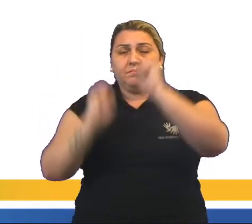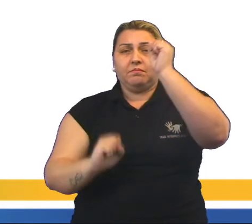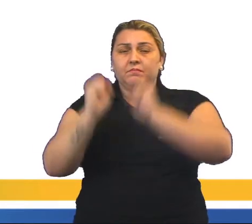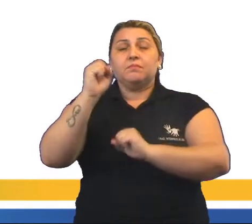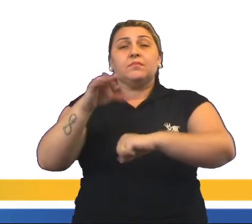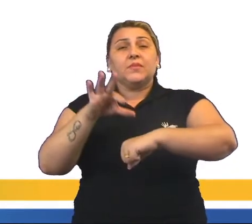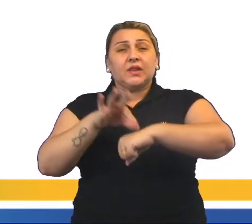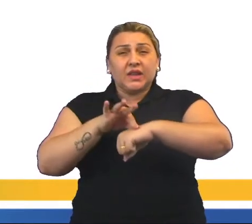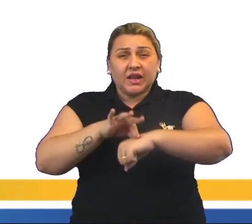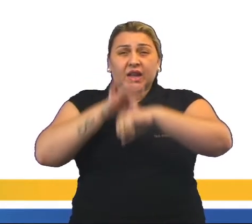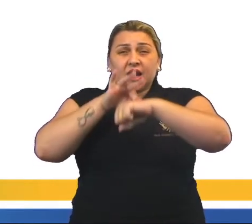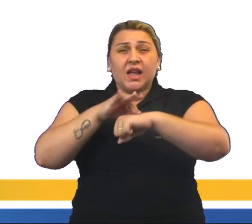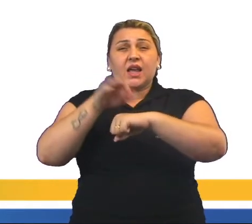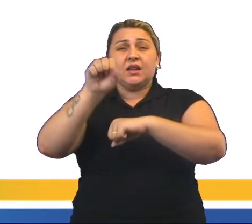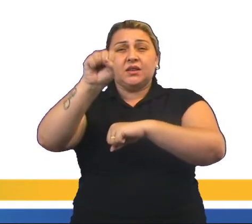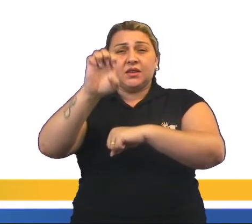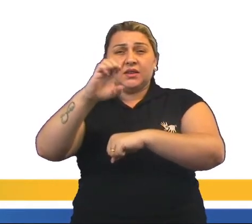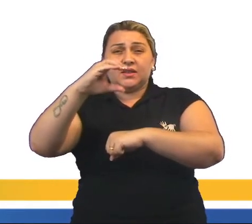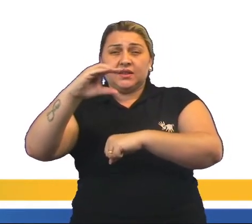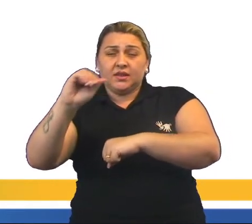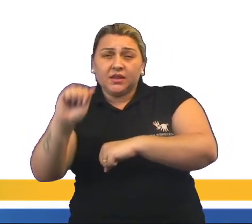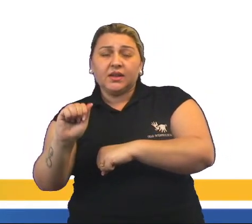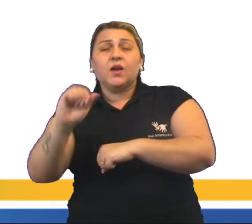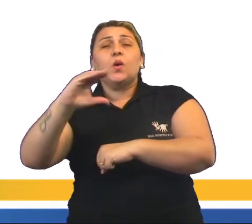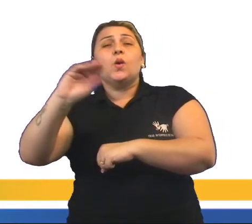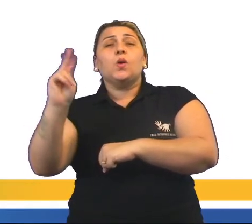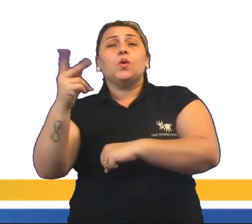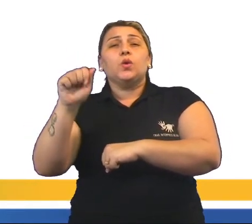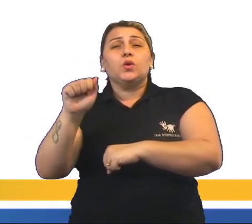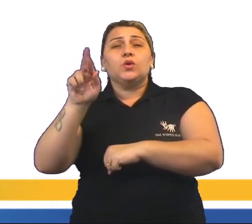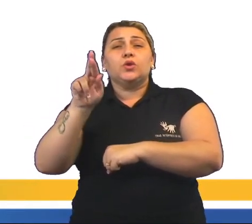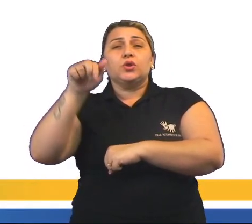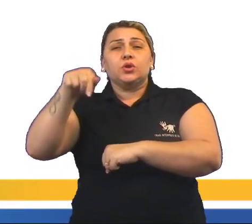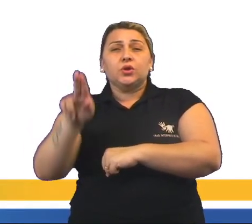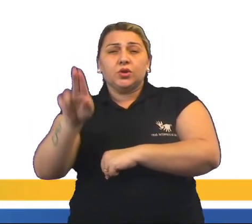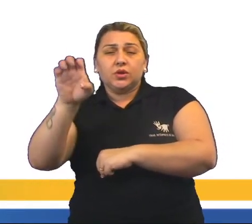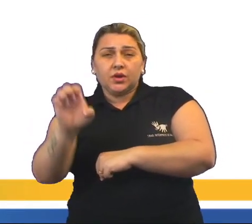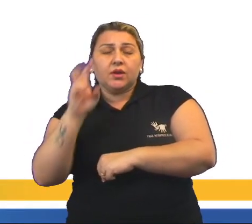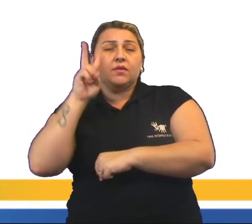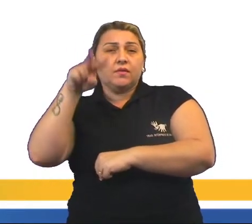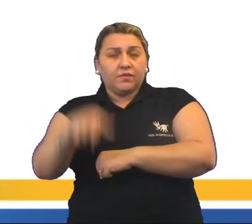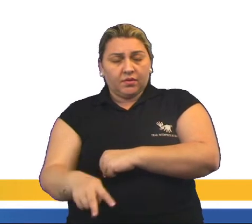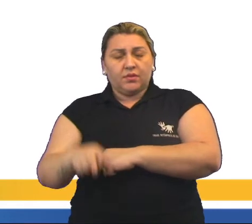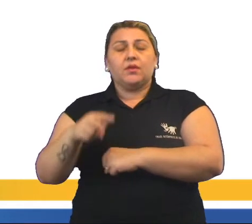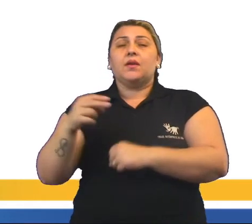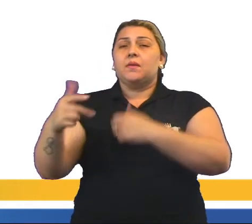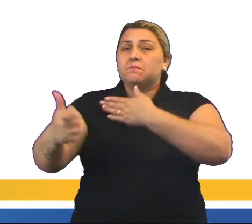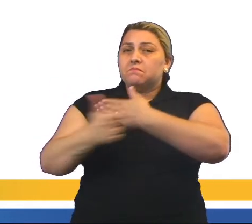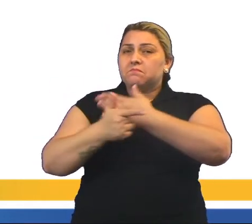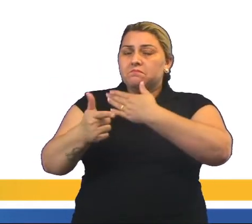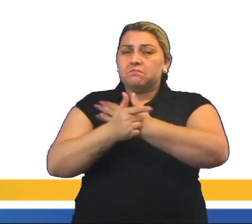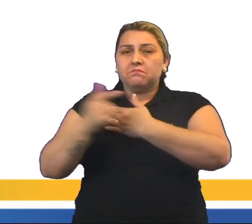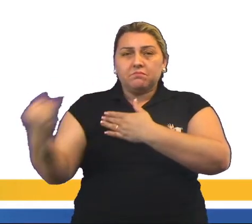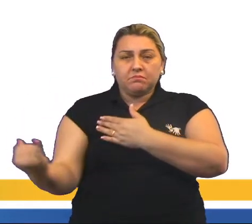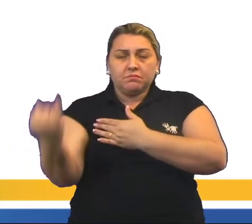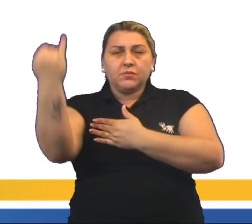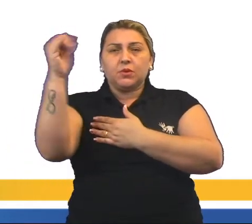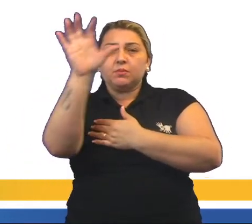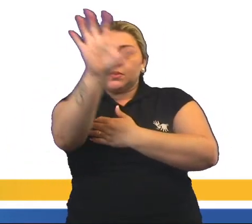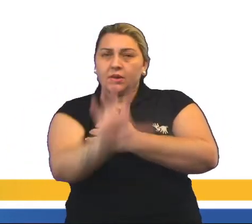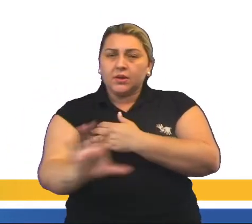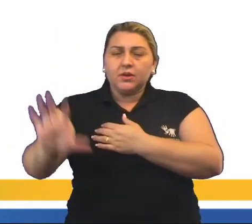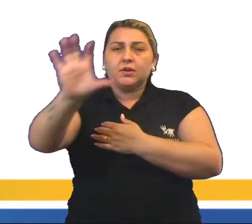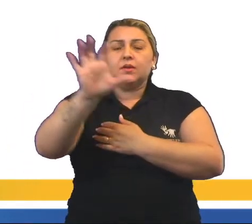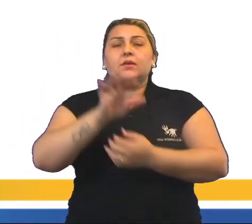amplia as oportunidades no comércio de carne. Então, nós vemos como a pecuária teve um papel fundamental para aquela região.